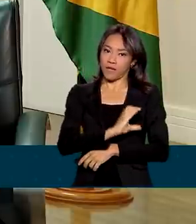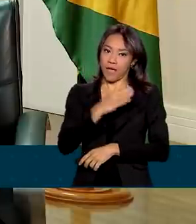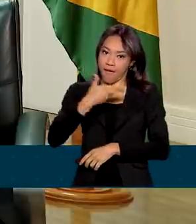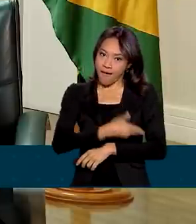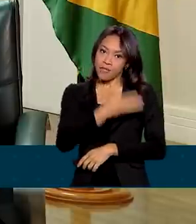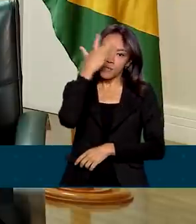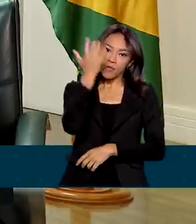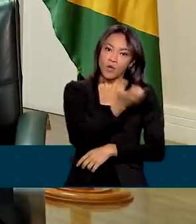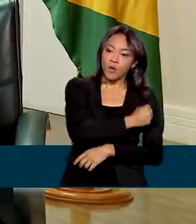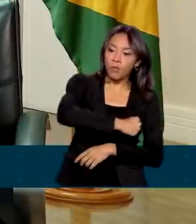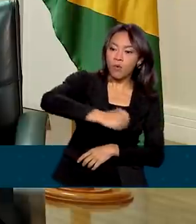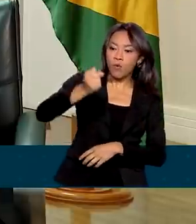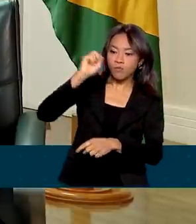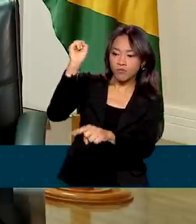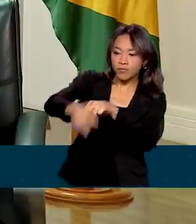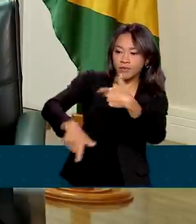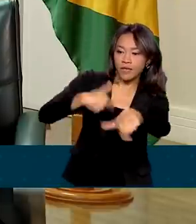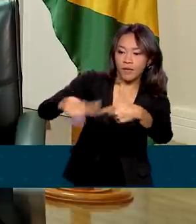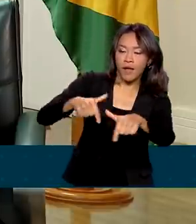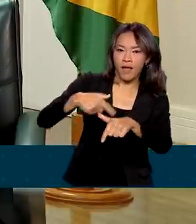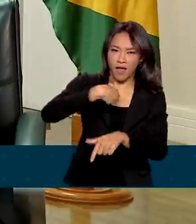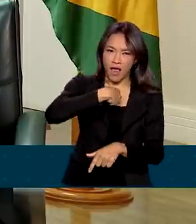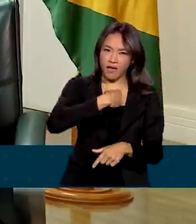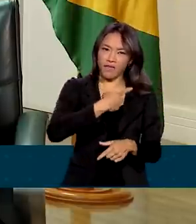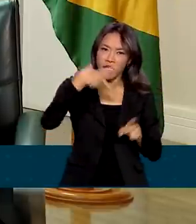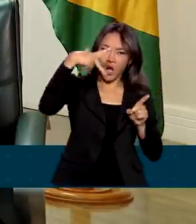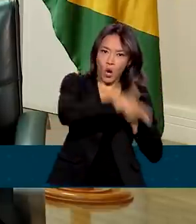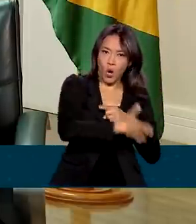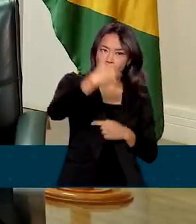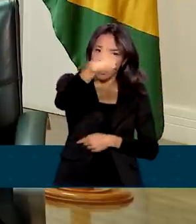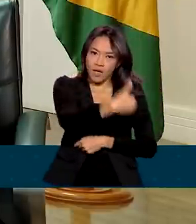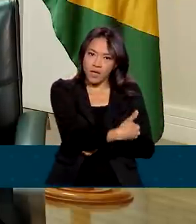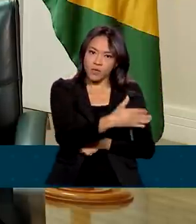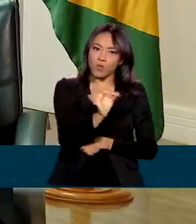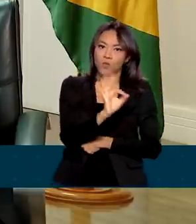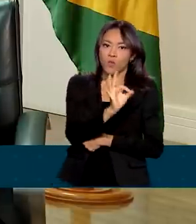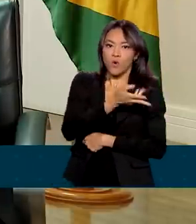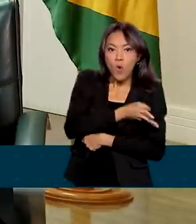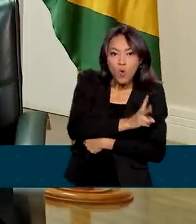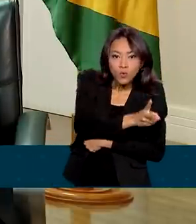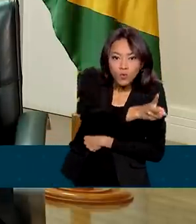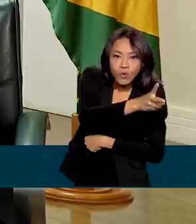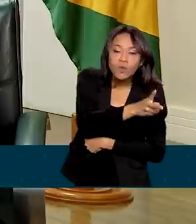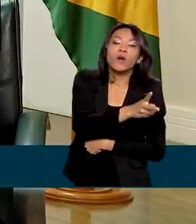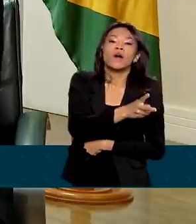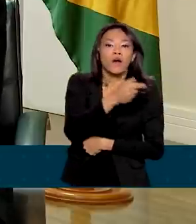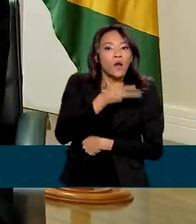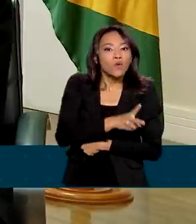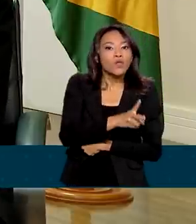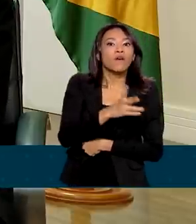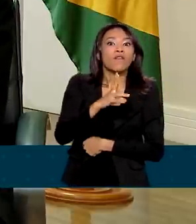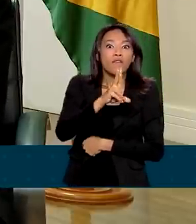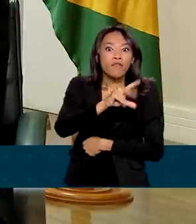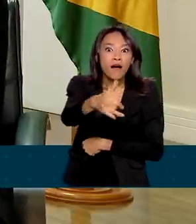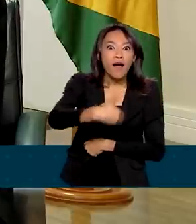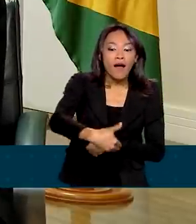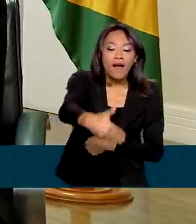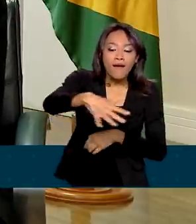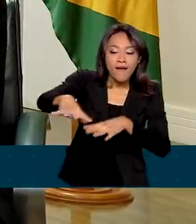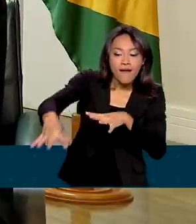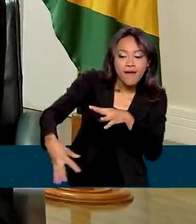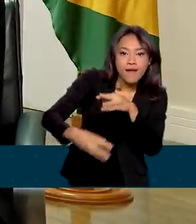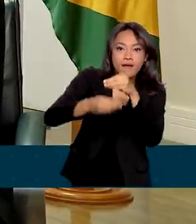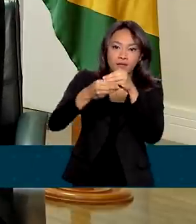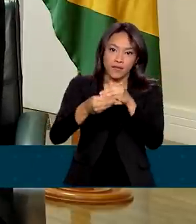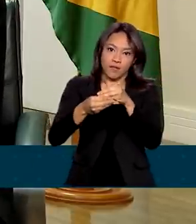de trabalho, ela não vai perder o Benefício Prestação Continuada. Pelo contrário, ela vai receber um estímulo,